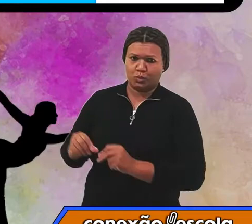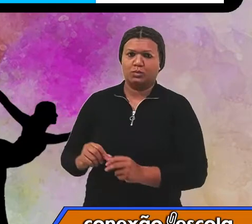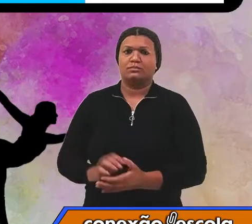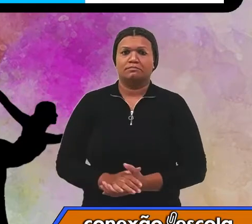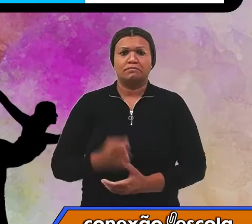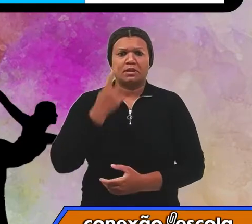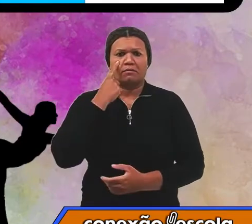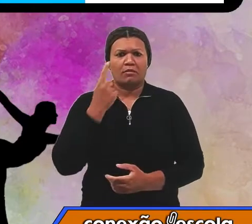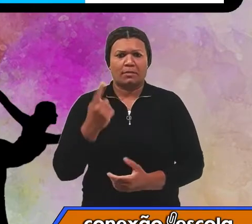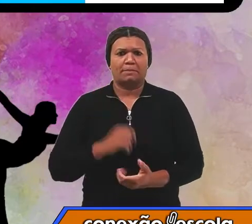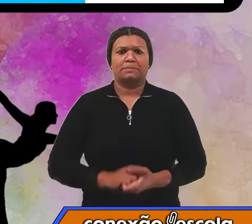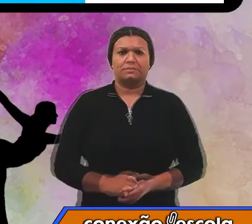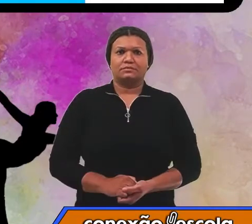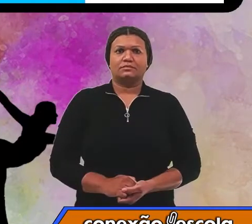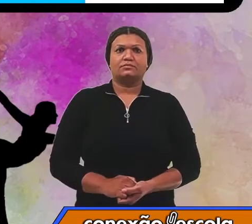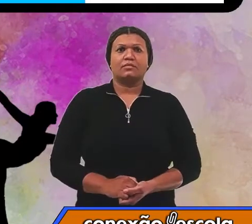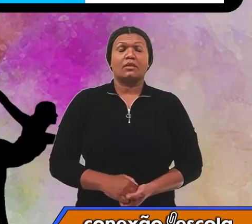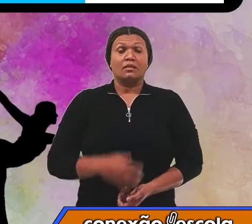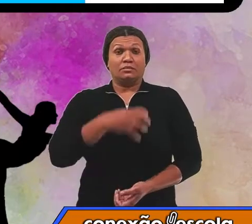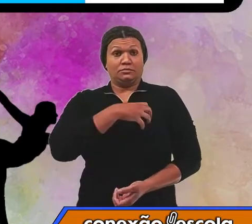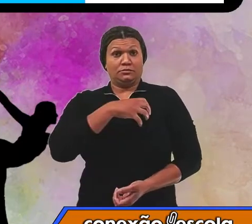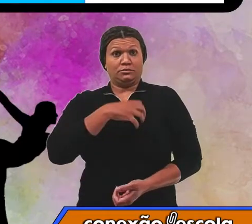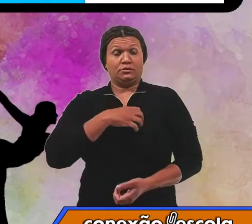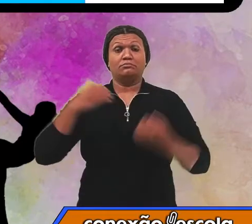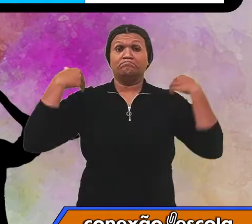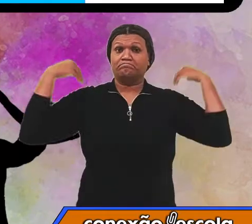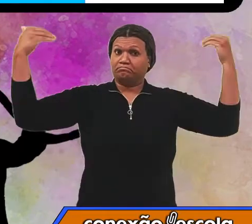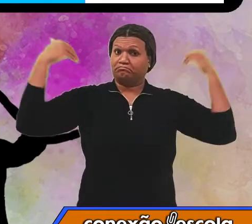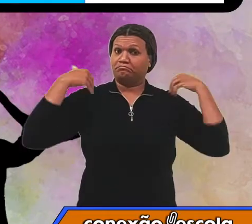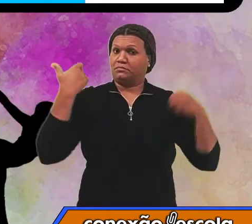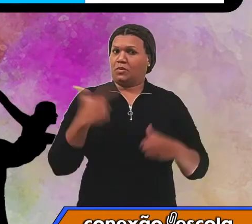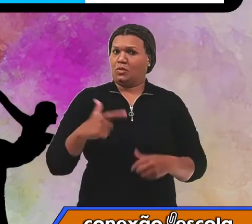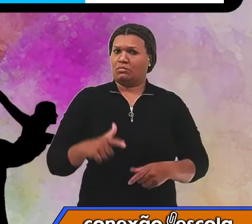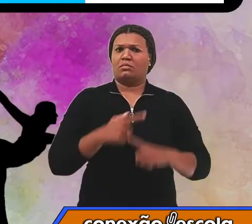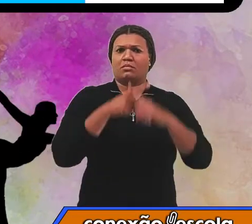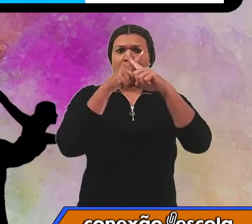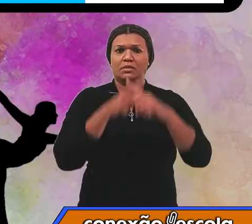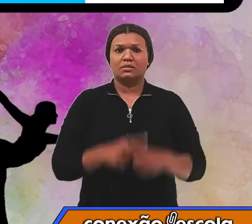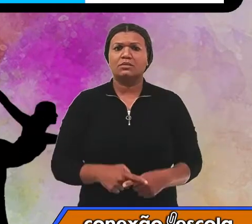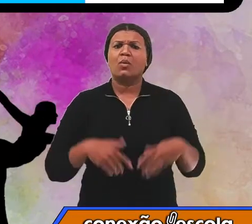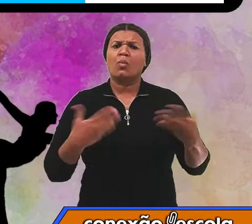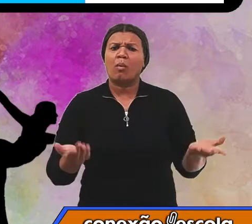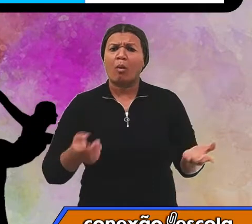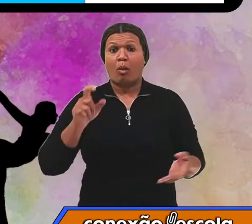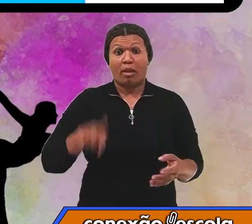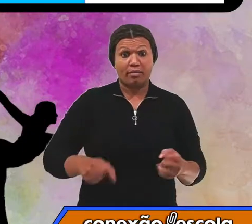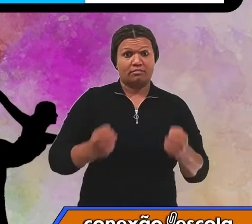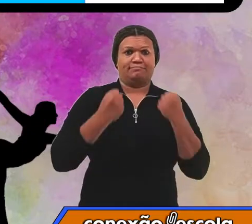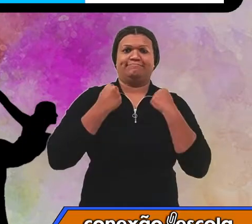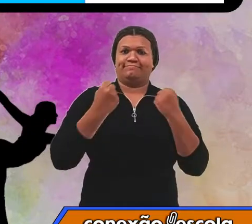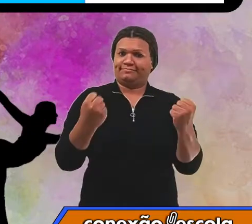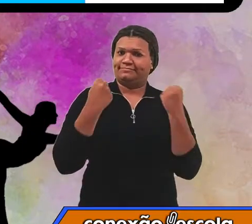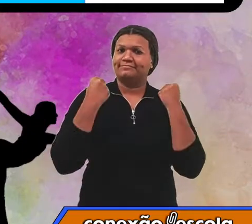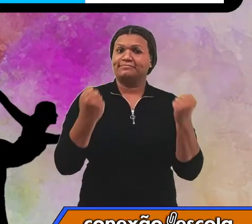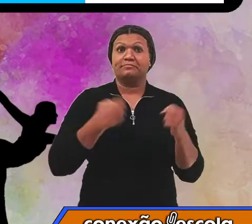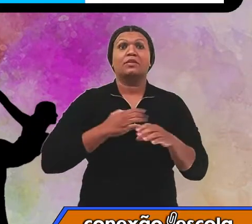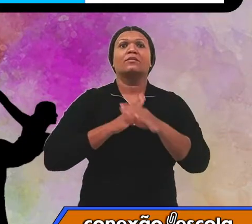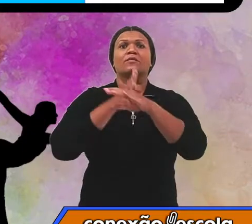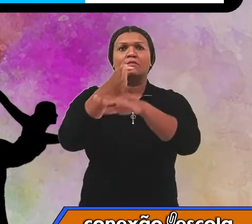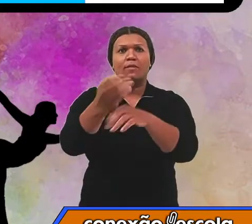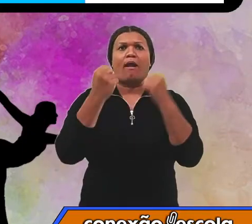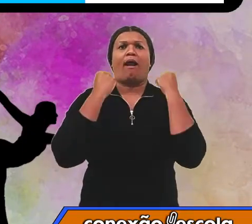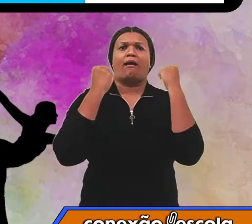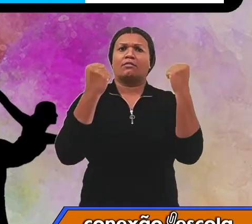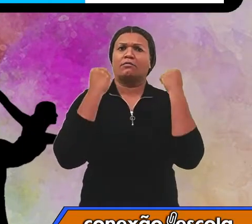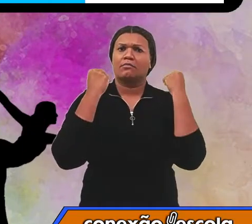Vamos ver? E uma forma de ginástica não competitiva é a musculação. Eu fui até uma academia